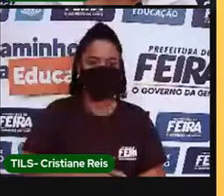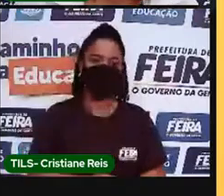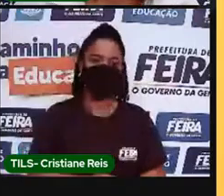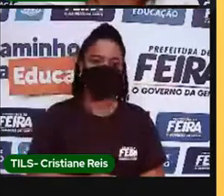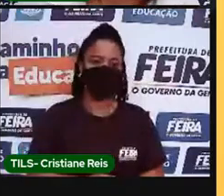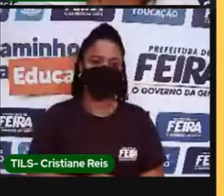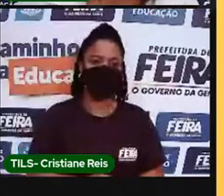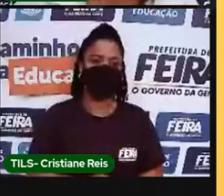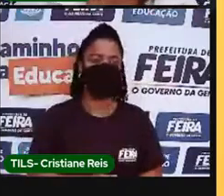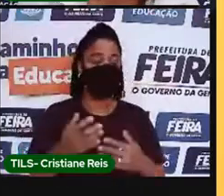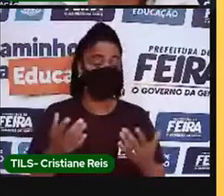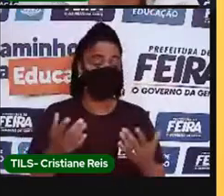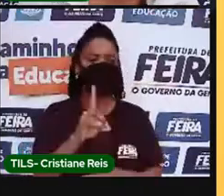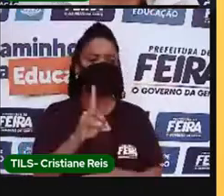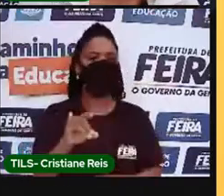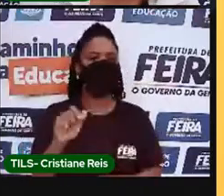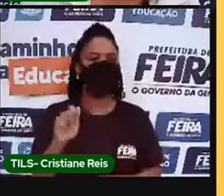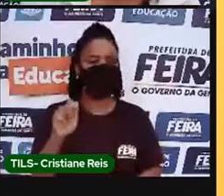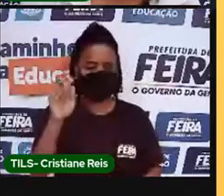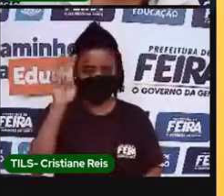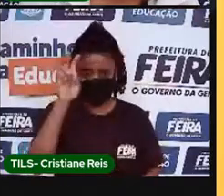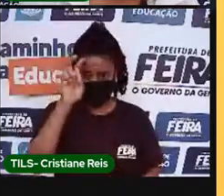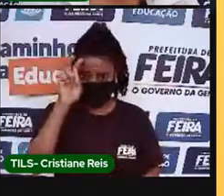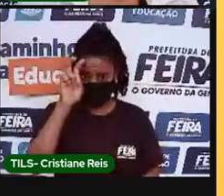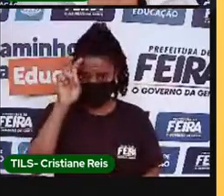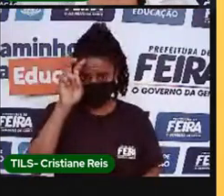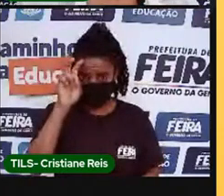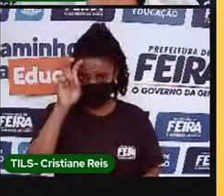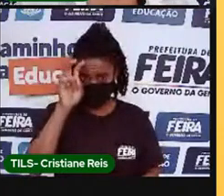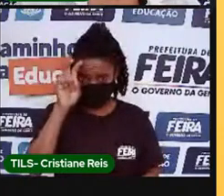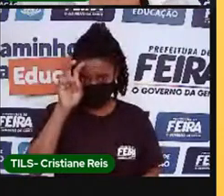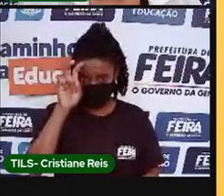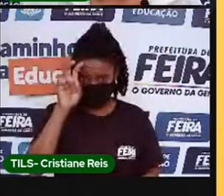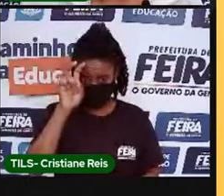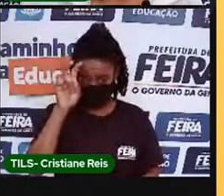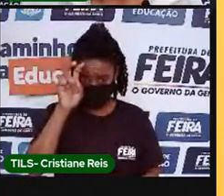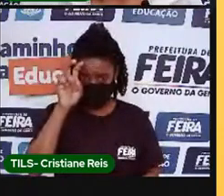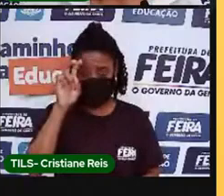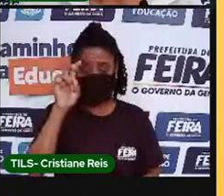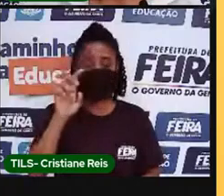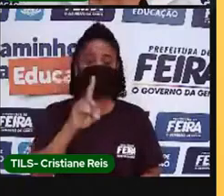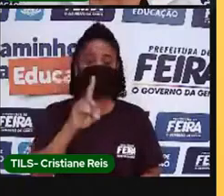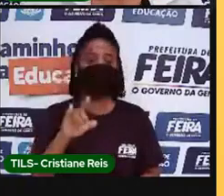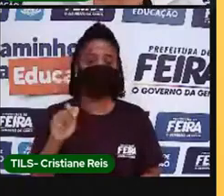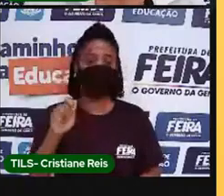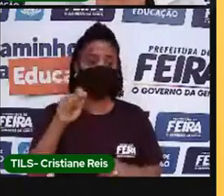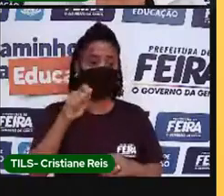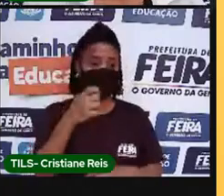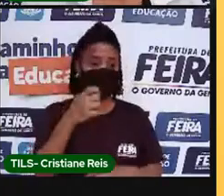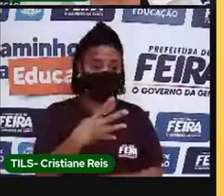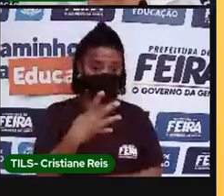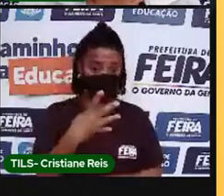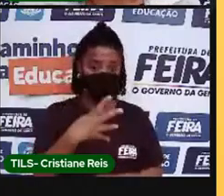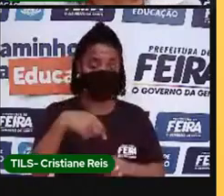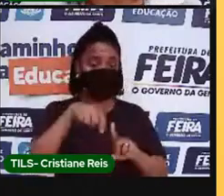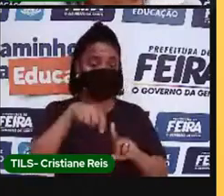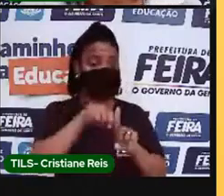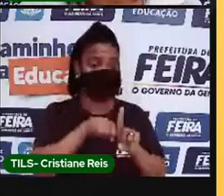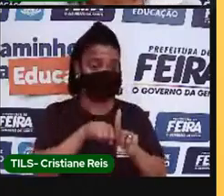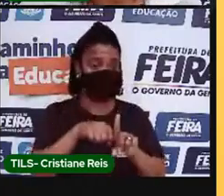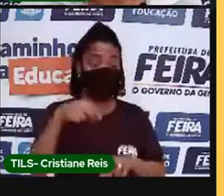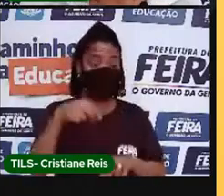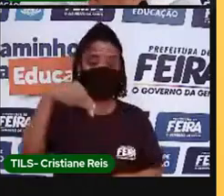quinta-feira, no dia 4 de novembro, e ele tem uma especificidade.